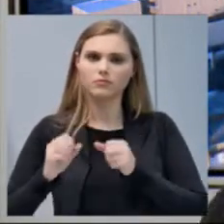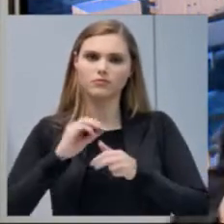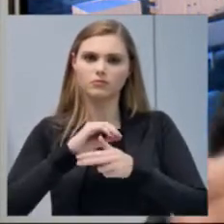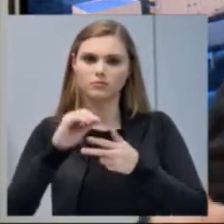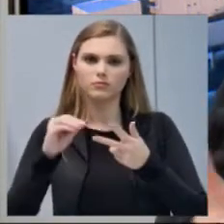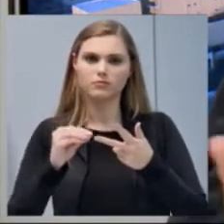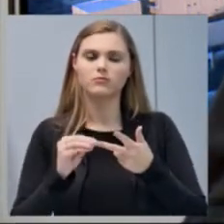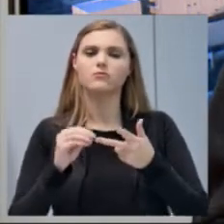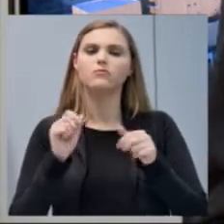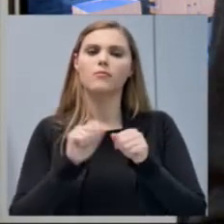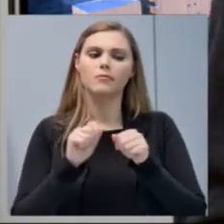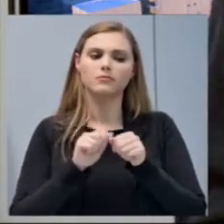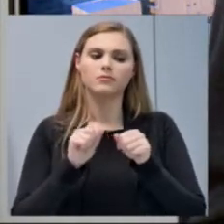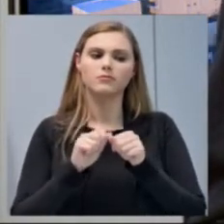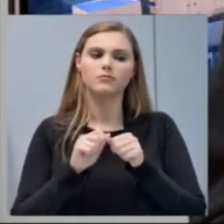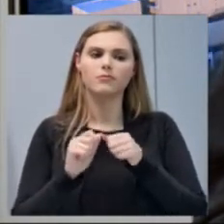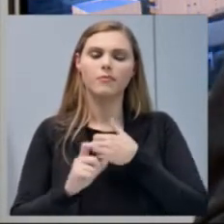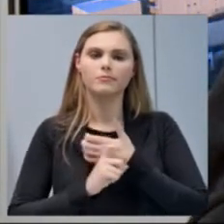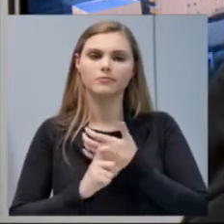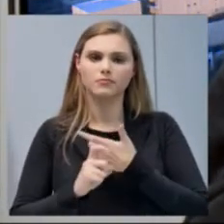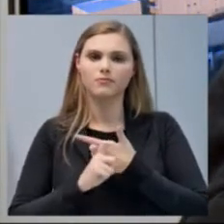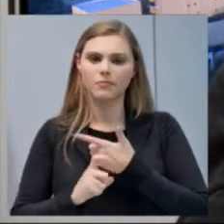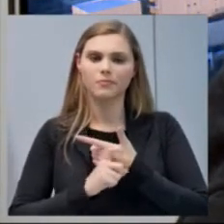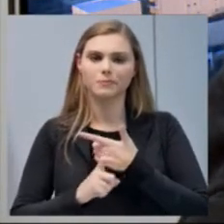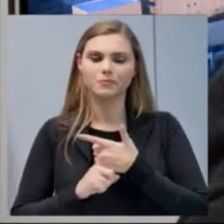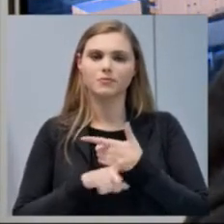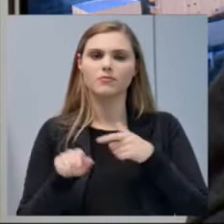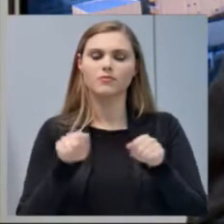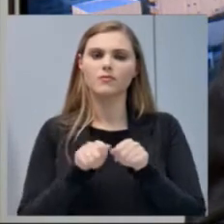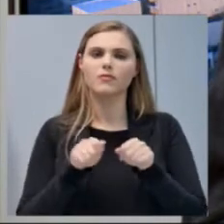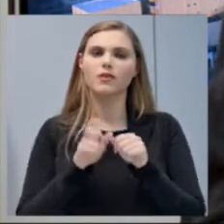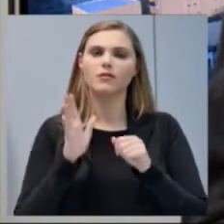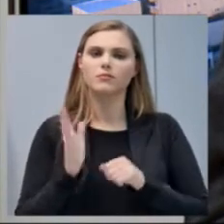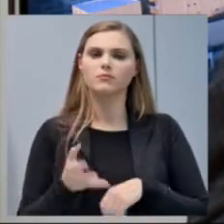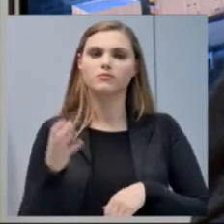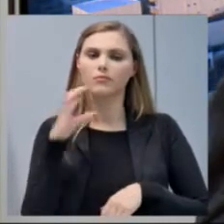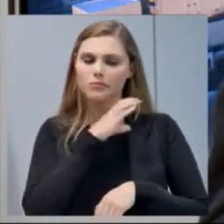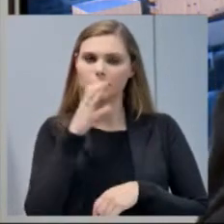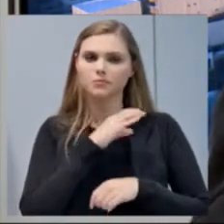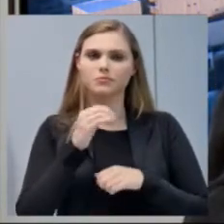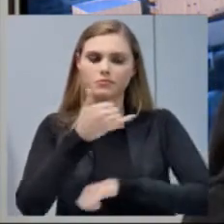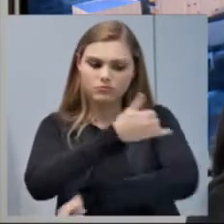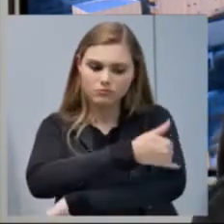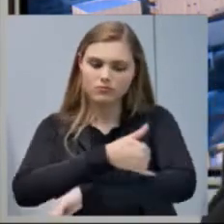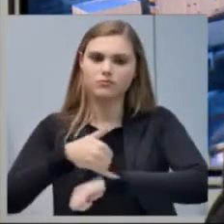feitas imediatamente essas pavimentações asfálticas.